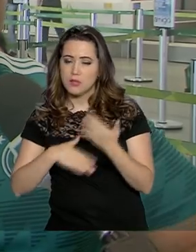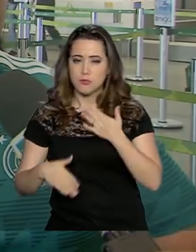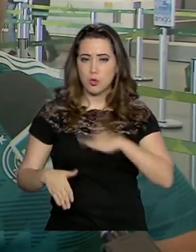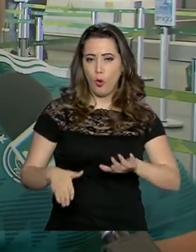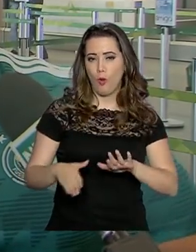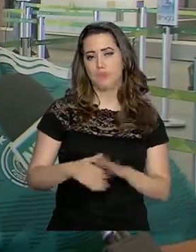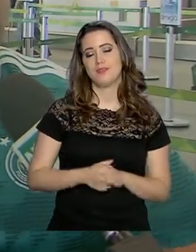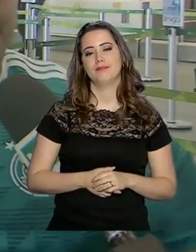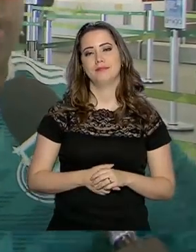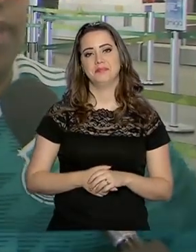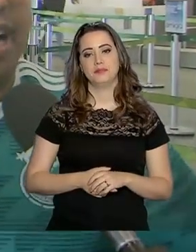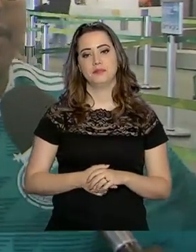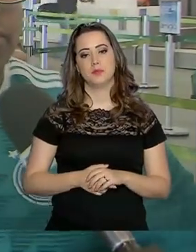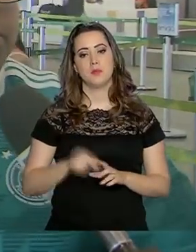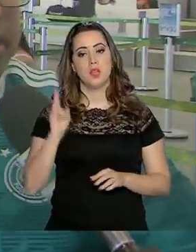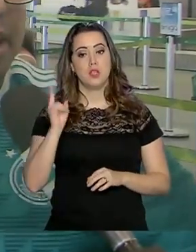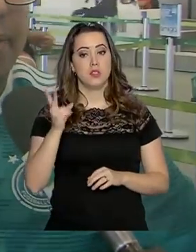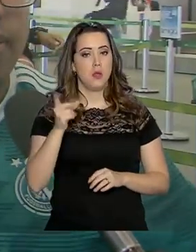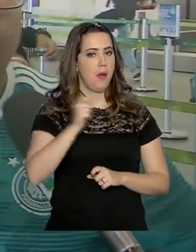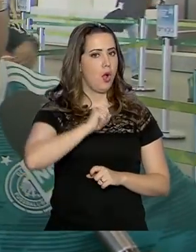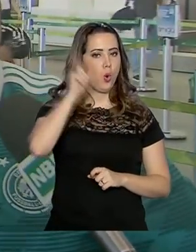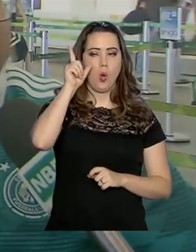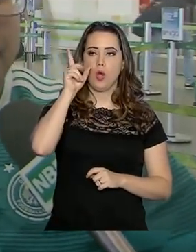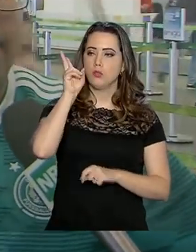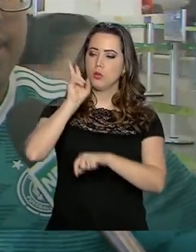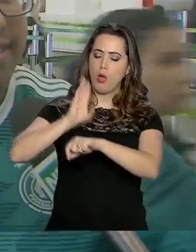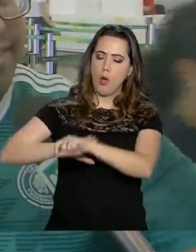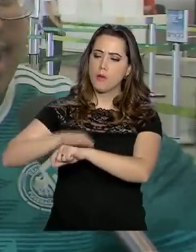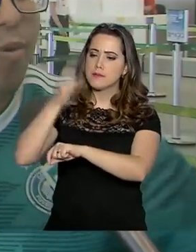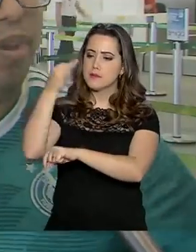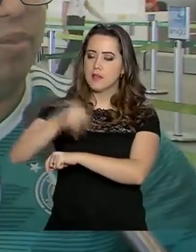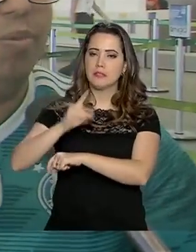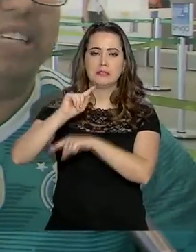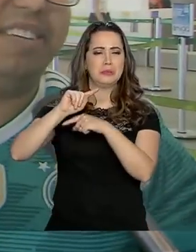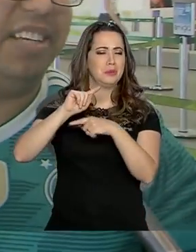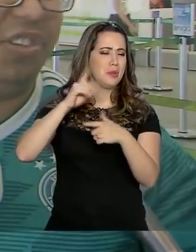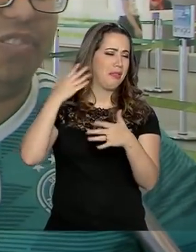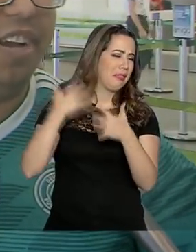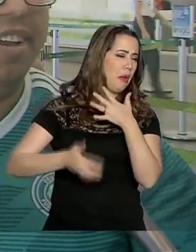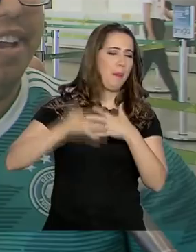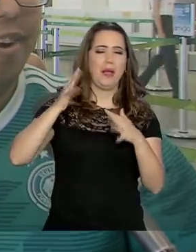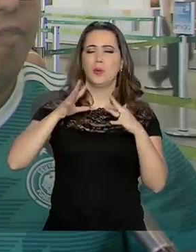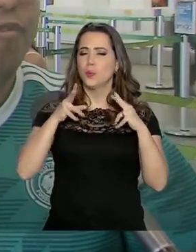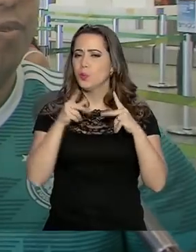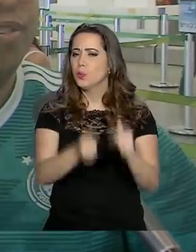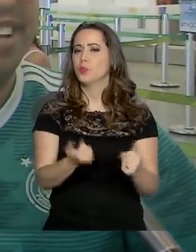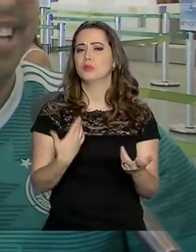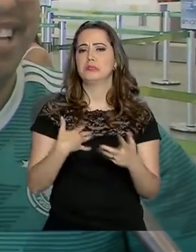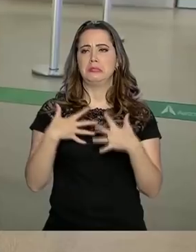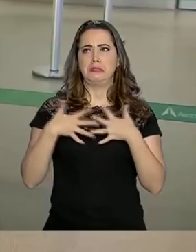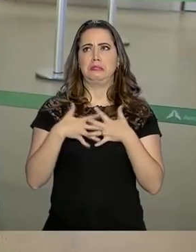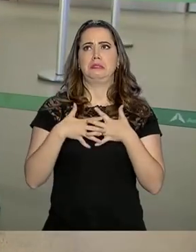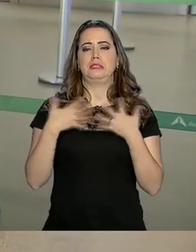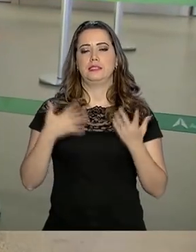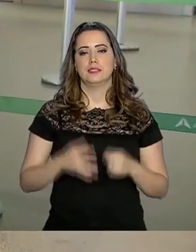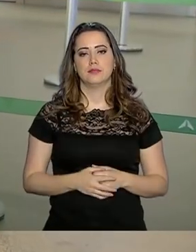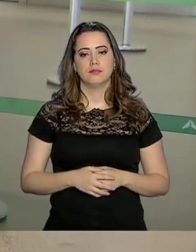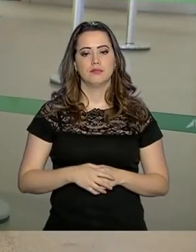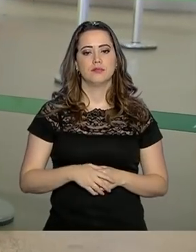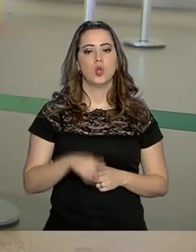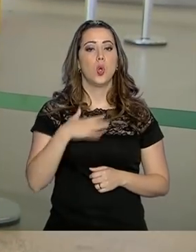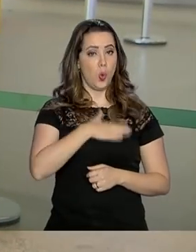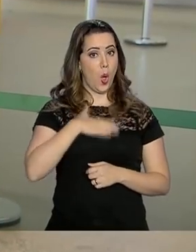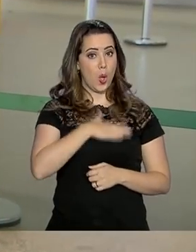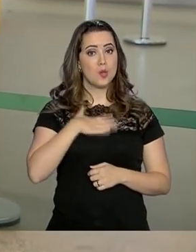A gente é acostumado a acordar em um determinado horário e depois ele desregula tudo, então a gente fica confuso, né? Gosto bastante.